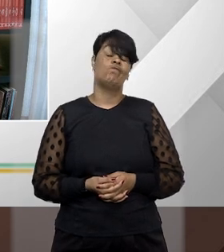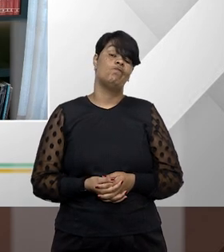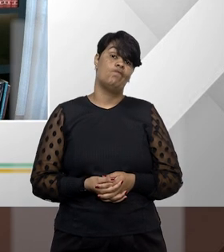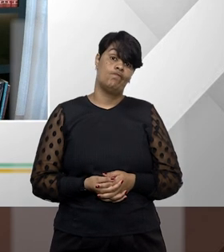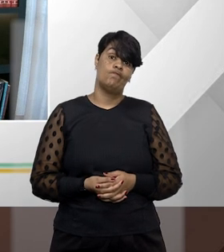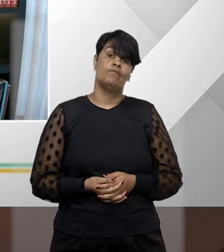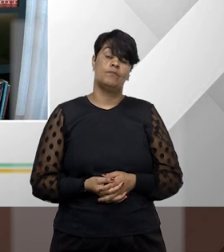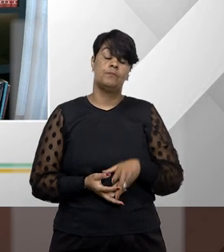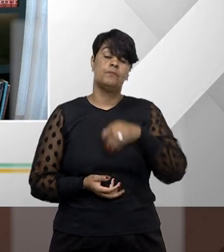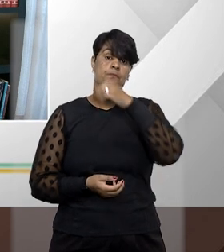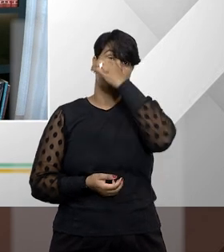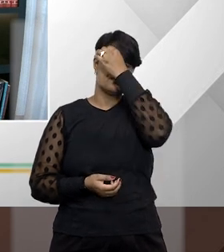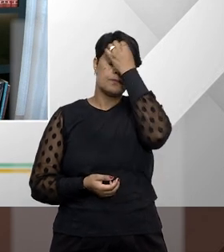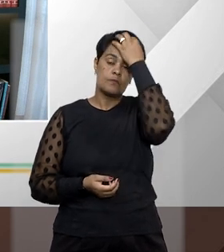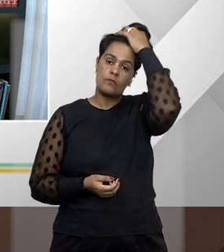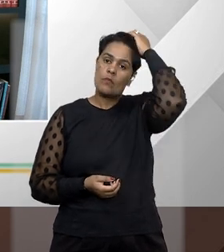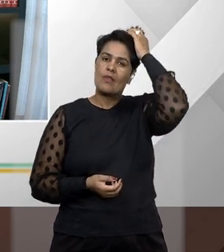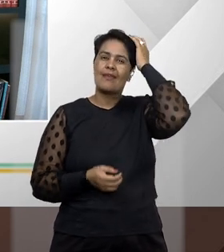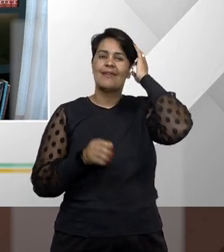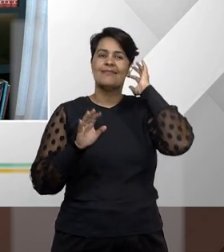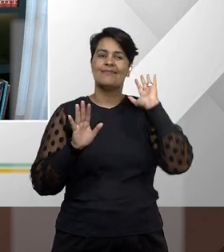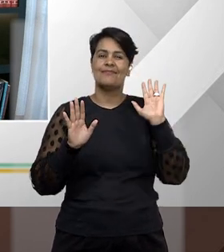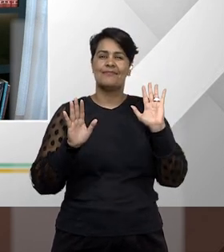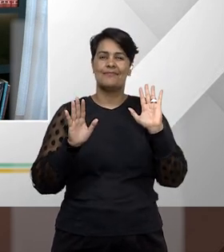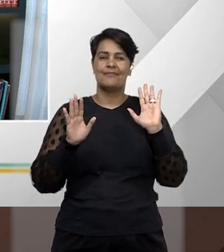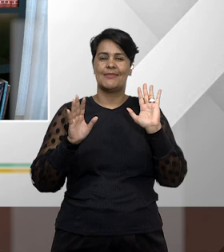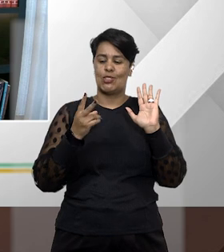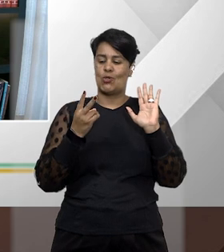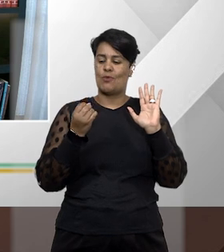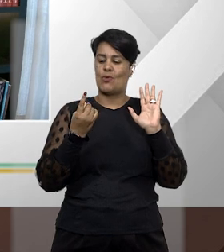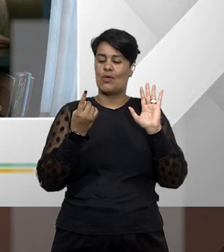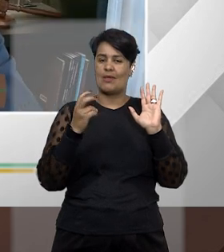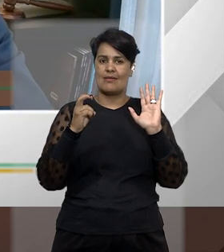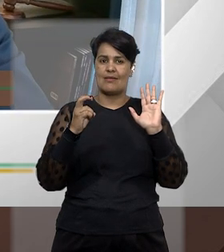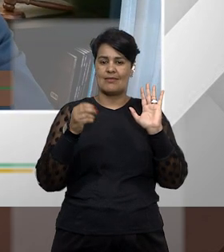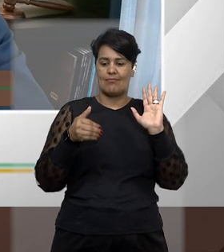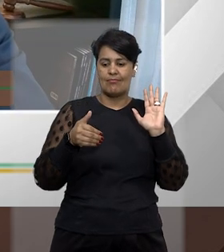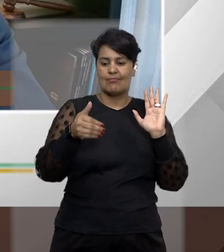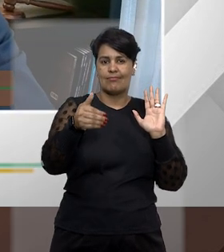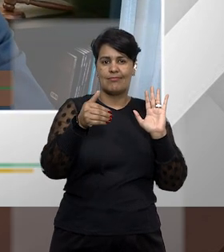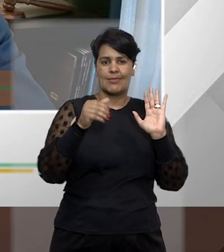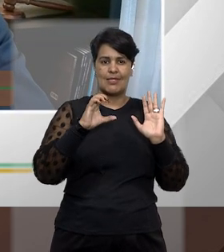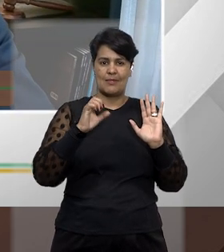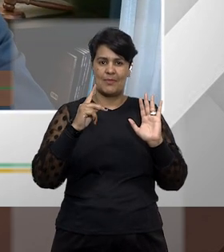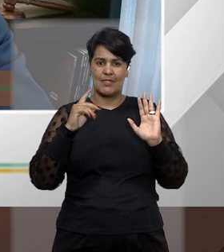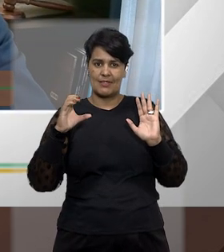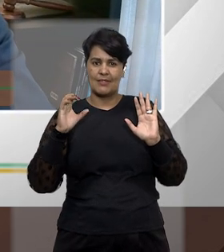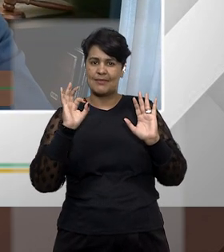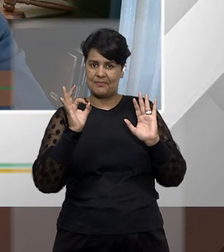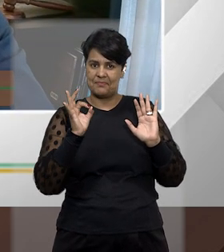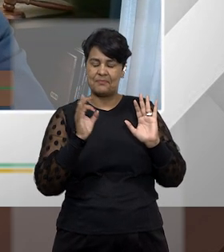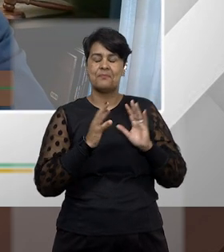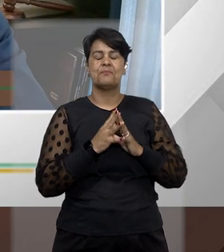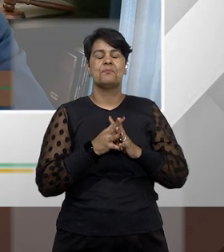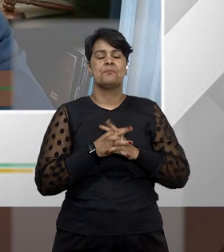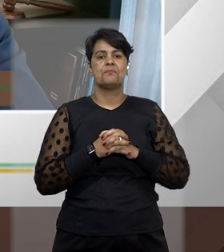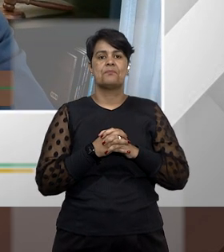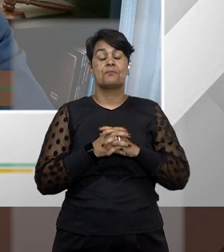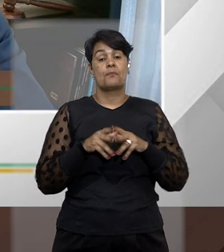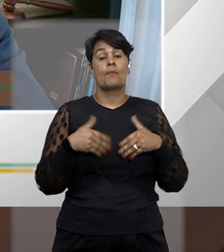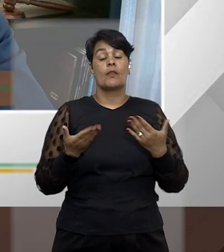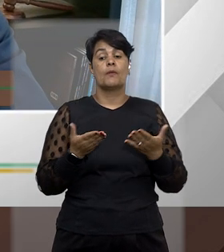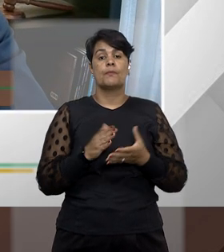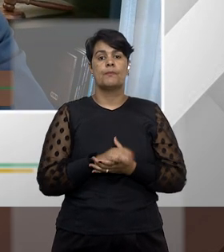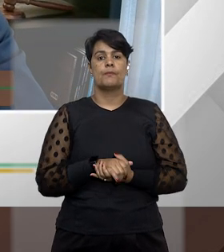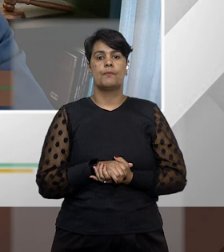hoje pelo novo pelo não é mais novo né já desde 2015 o Código de Processo Civil o Código FUCS é